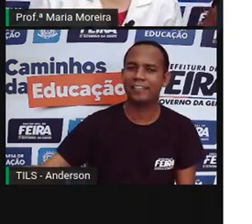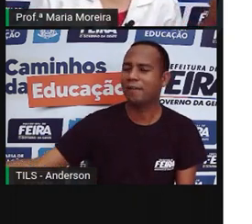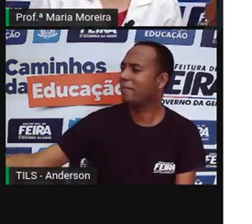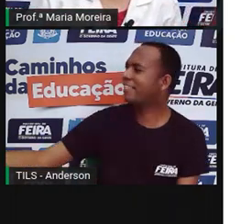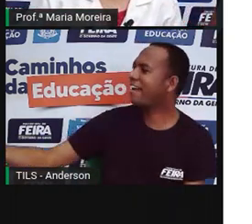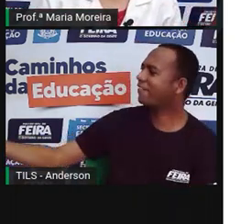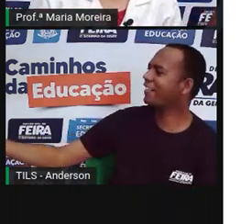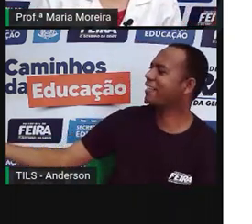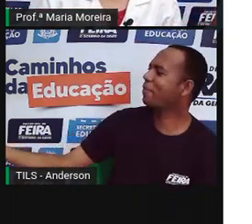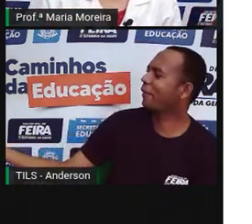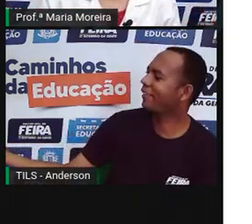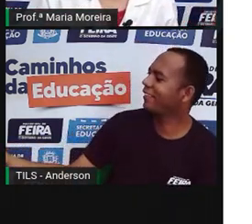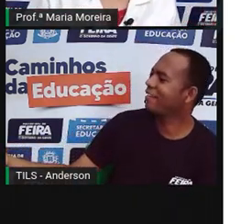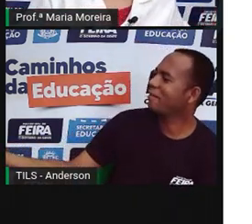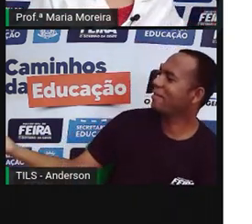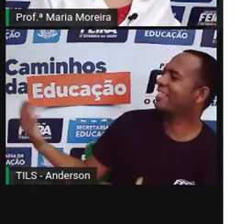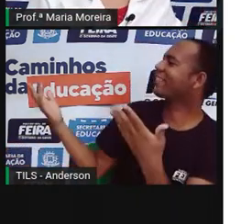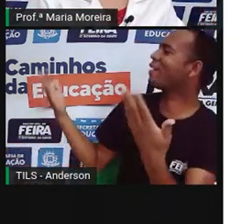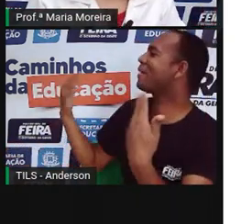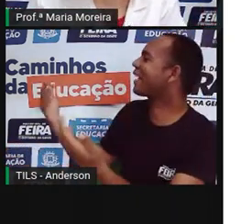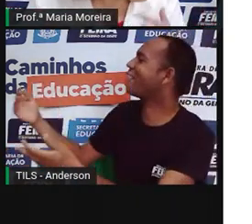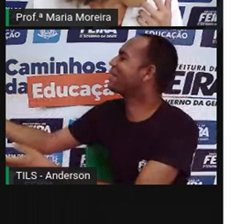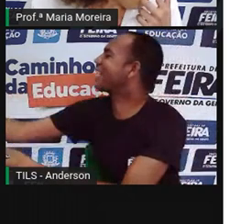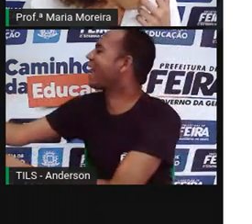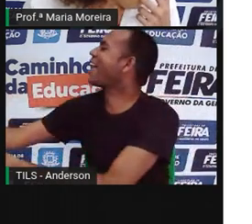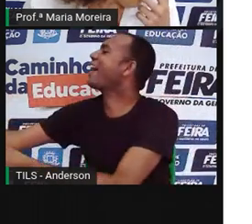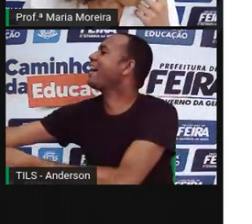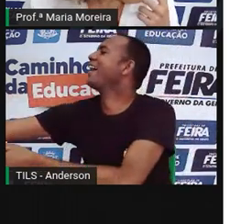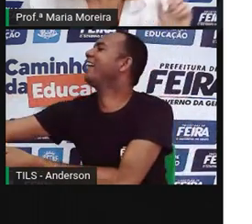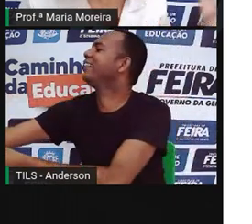a Pró, Vânia chegou, gente! Chega mais pra cá, Pró.